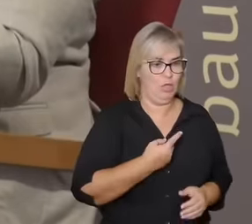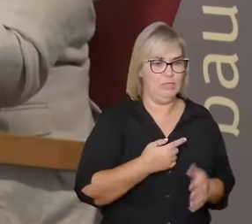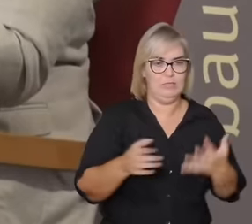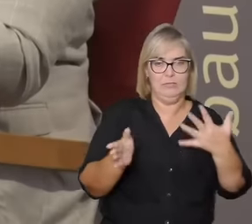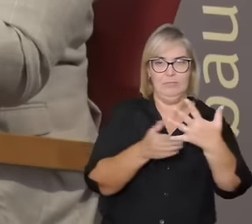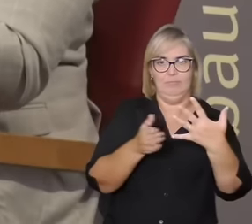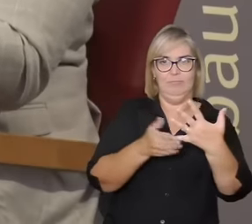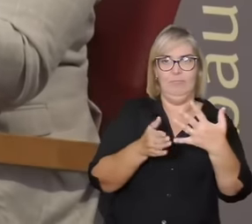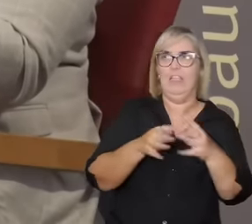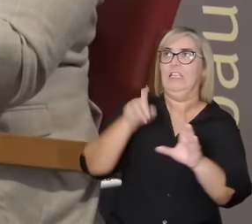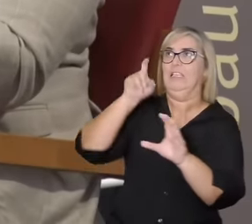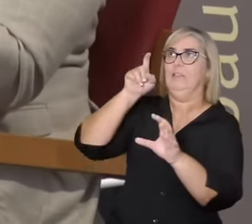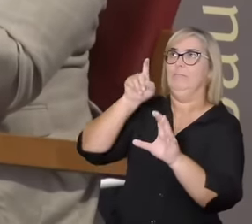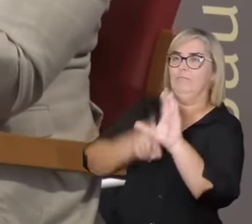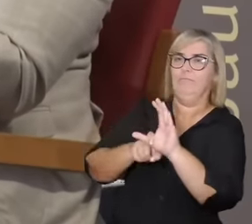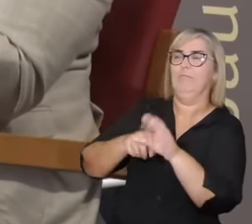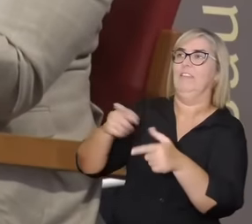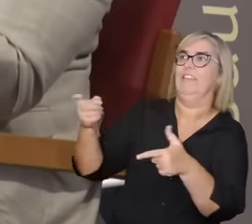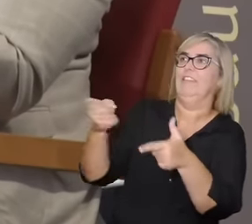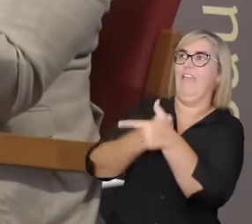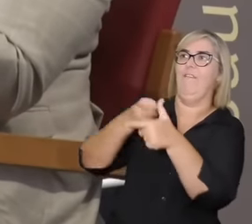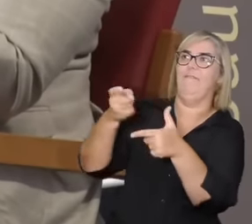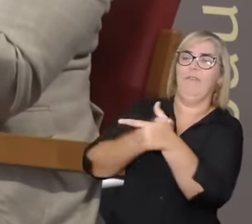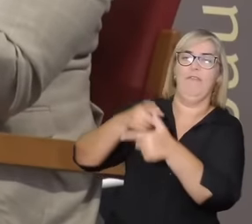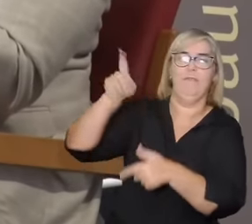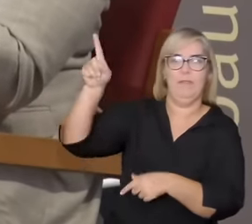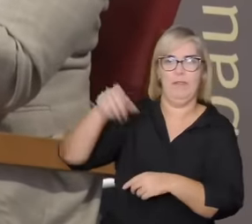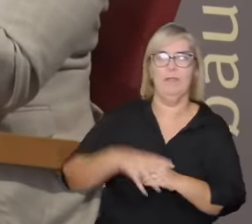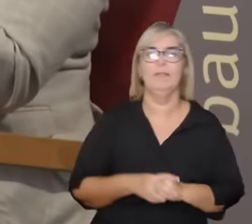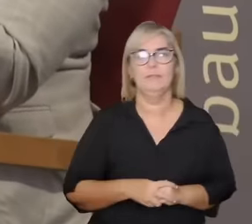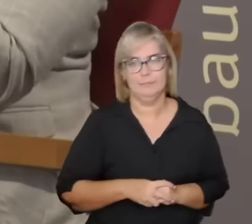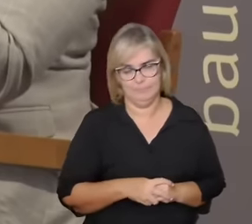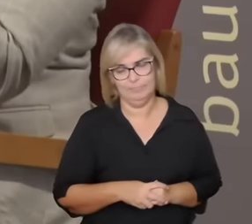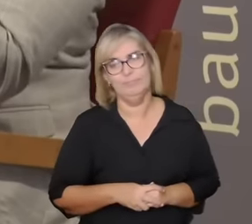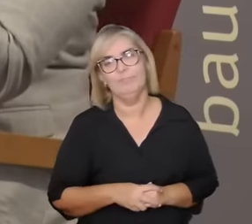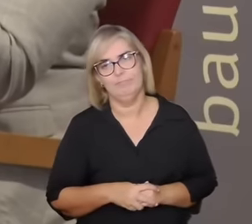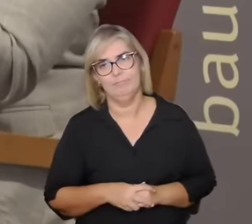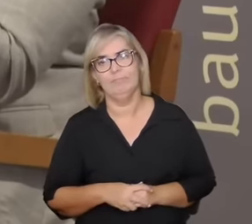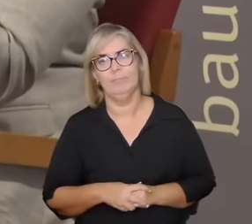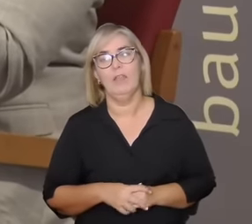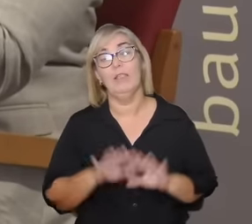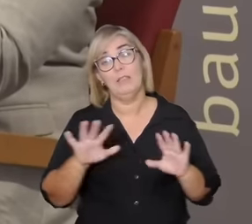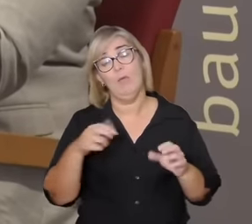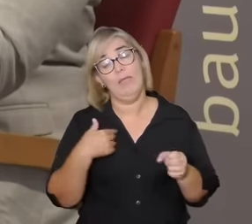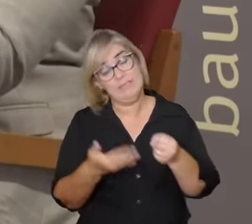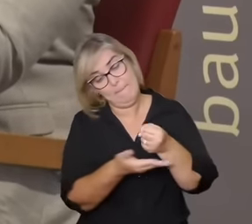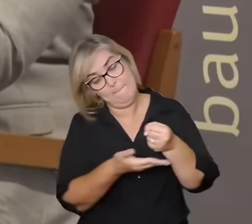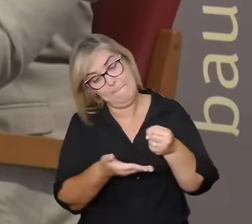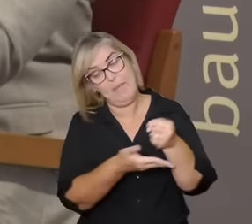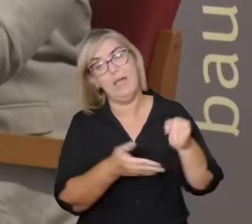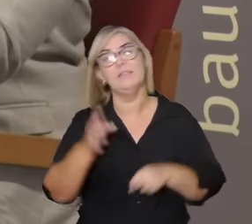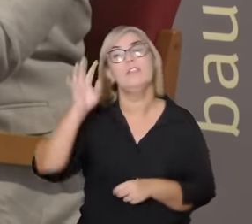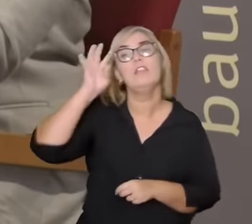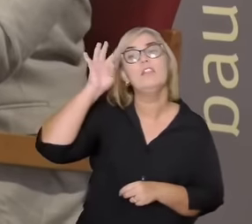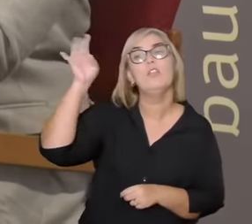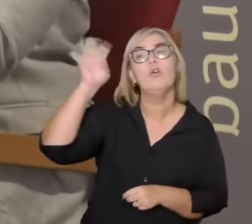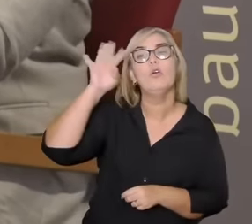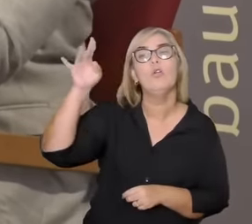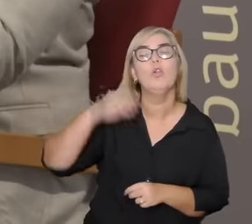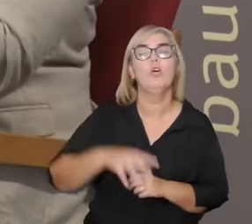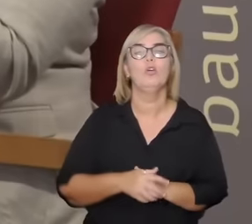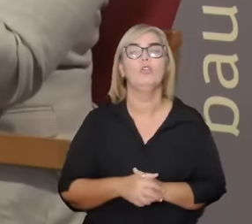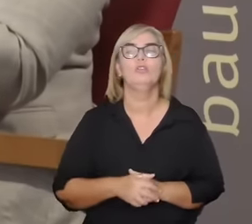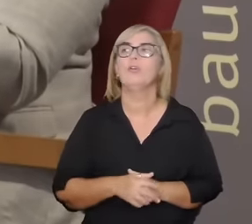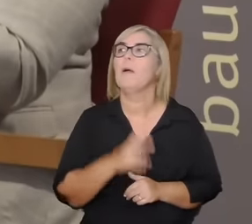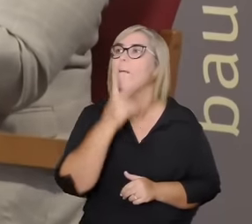então diria esse princípio teológico ele se articula